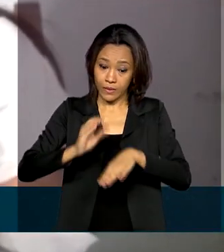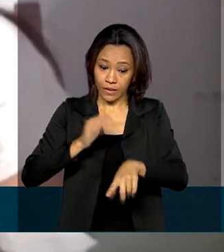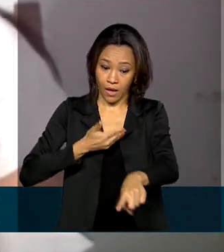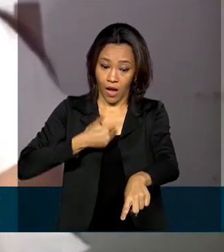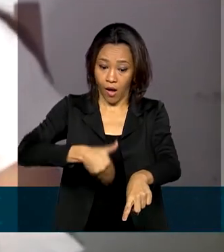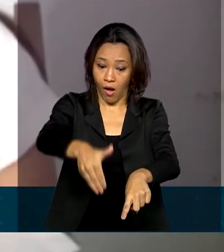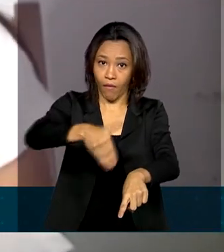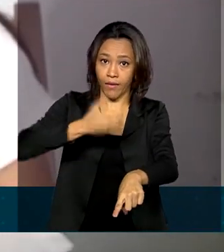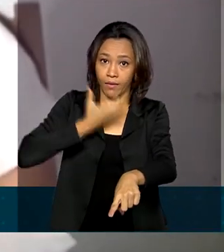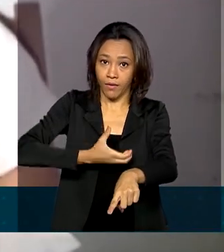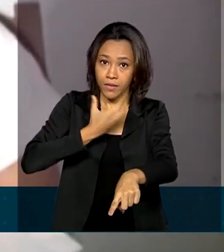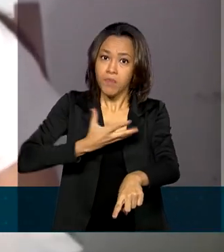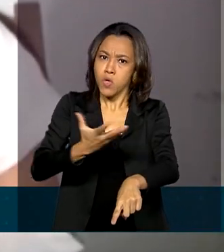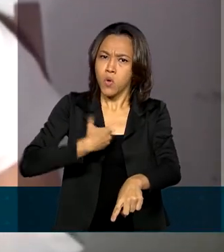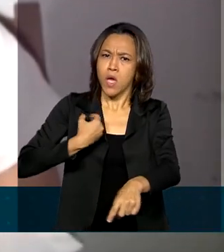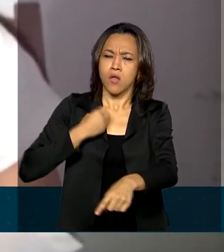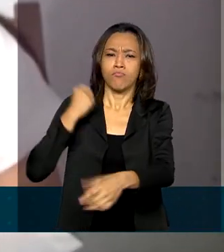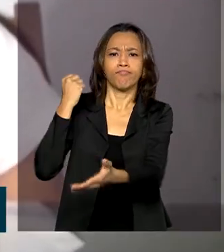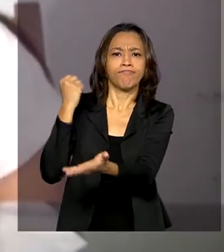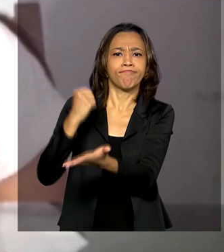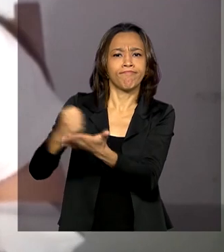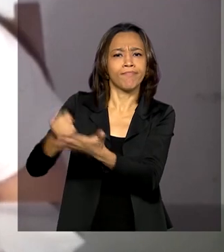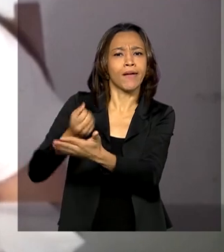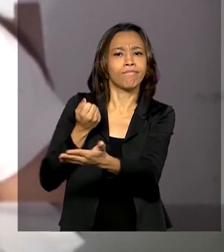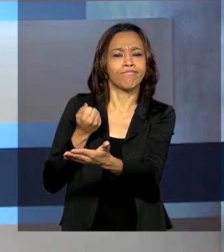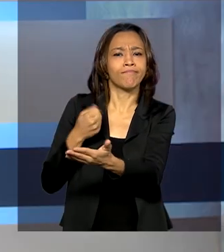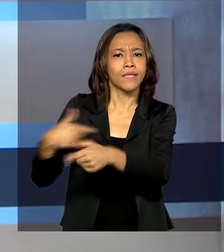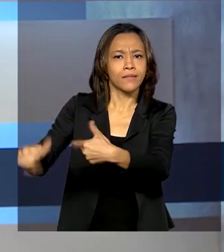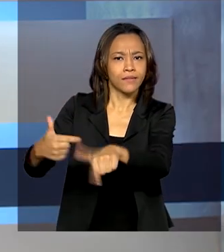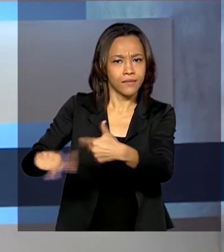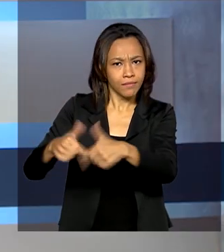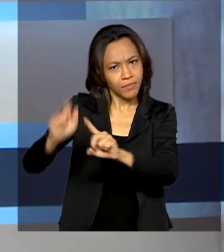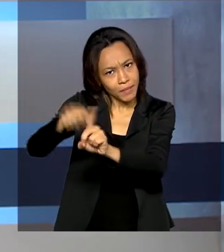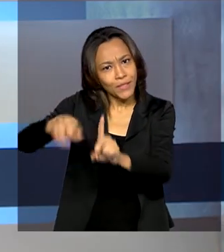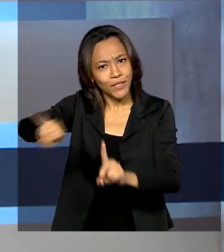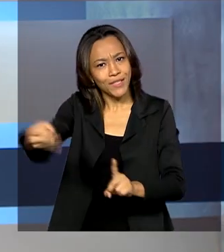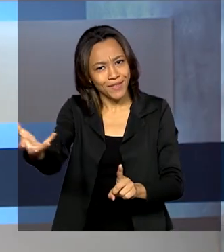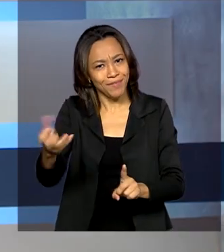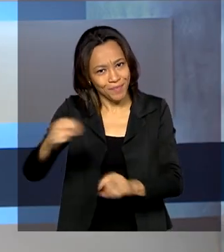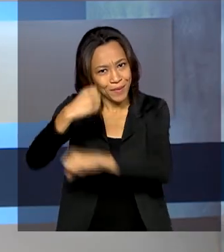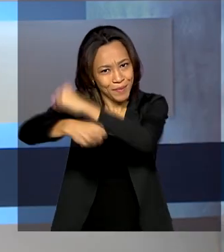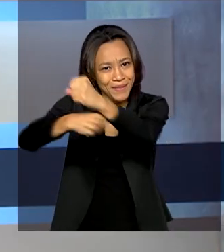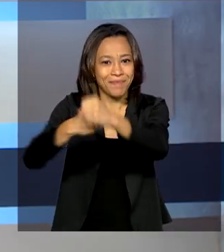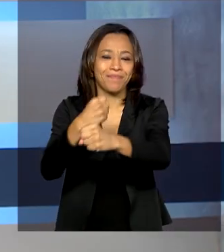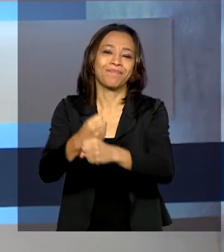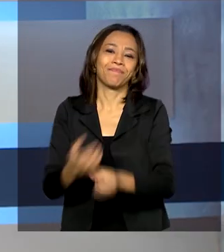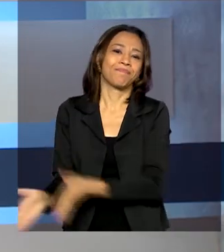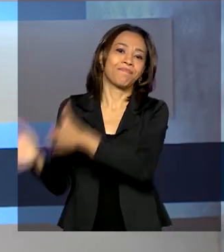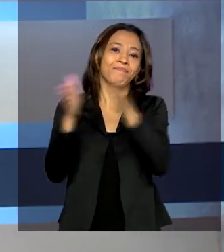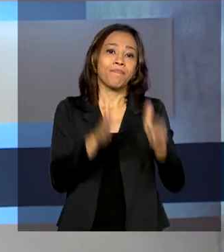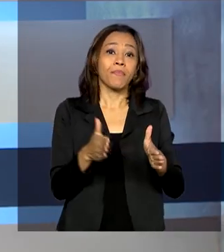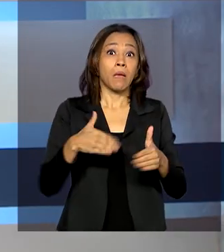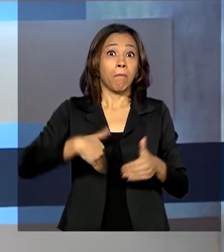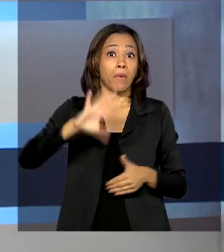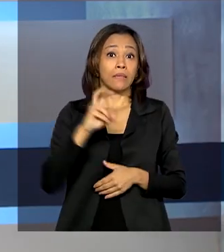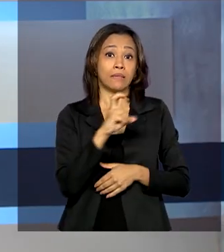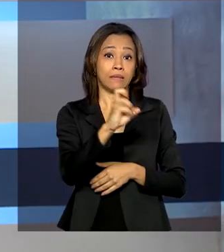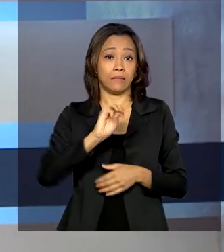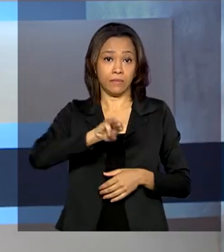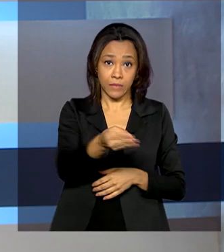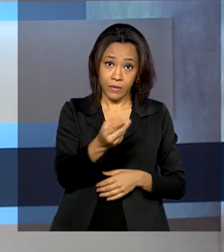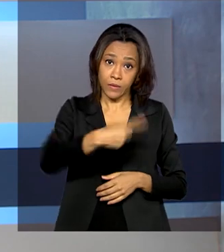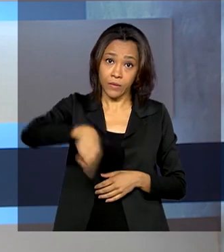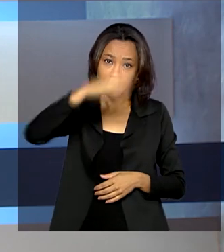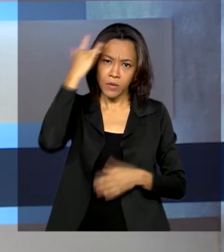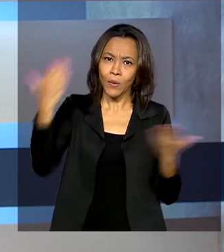pretendo ingressar no mercado de trabalho já em janeiro do ano que vem. Mais de 5 milhões de pessoas recebem hoje o